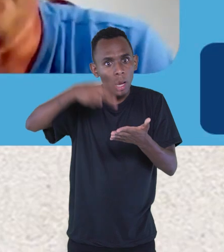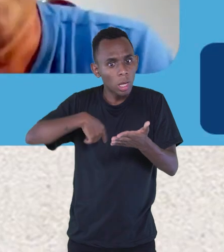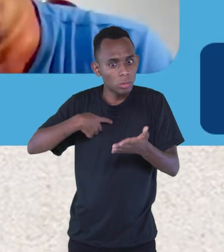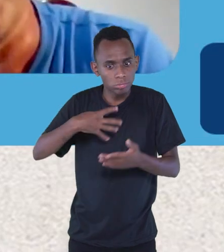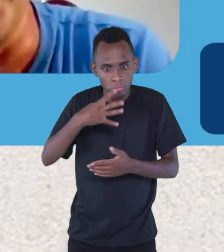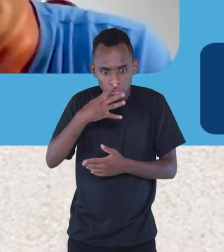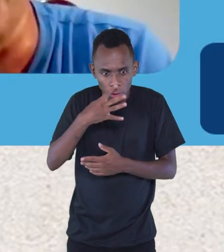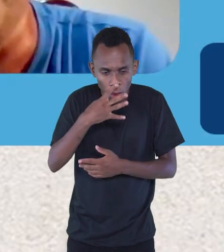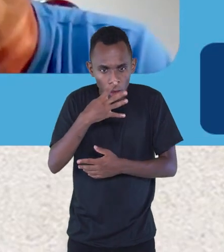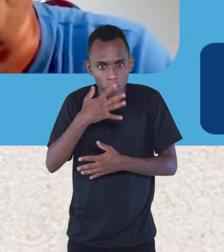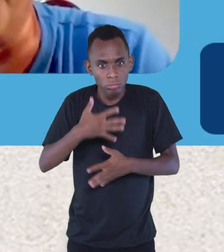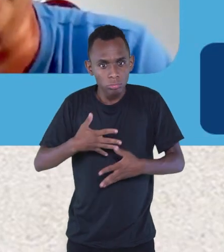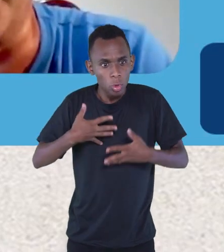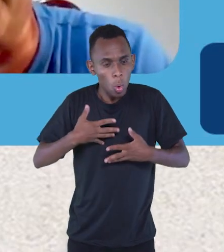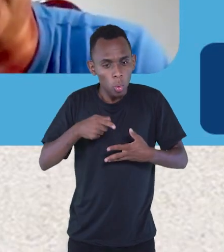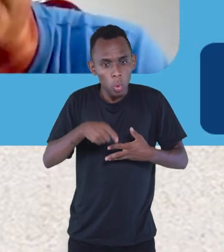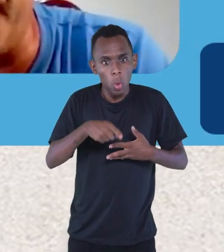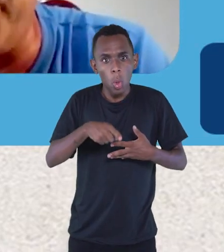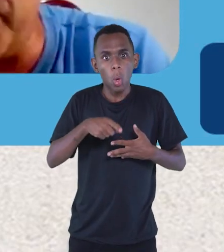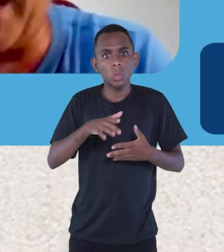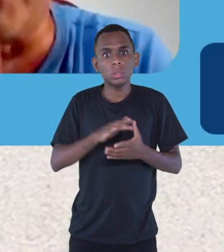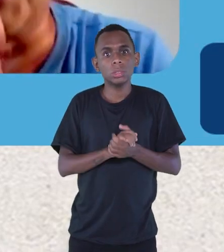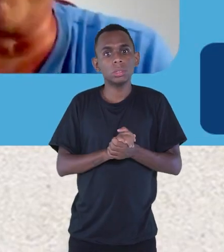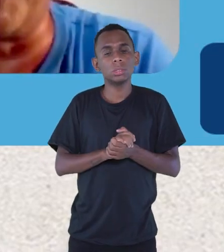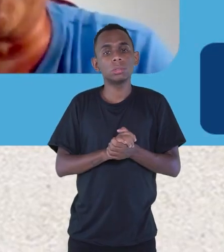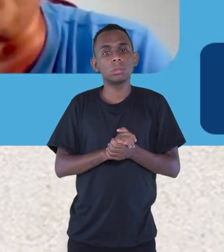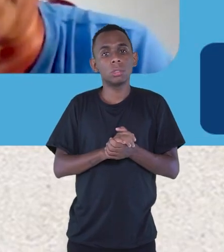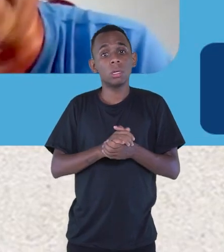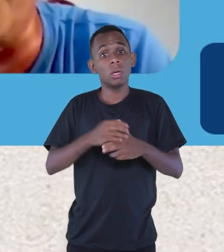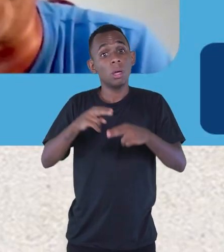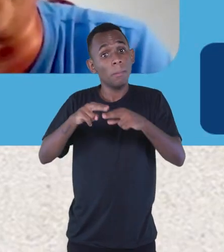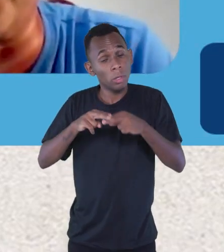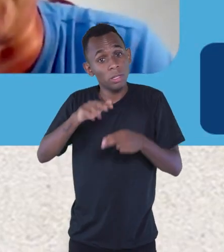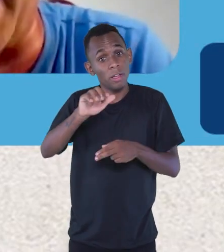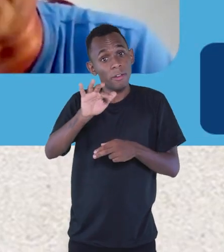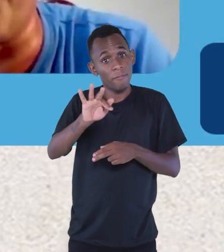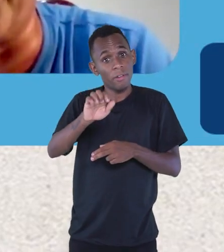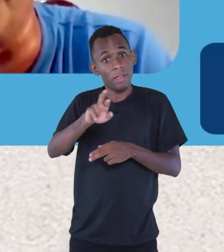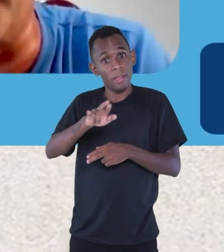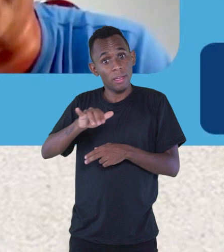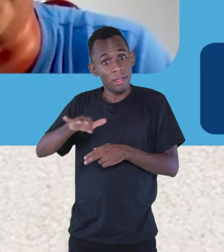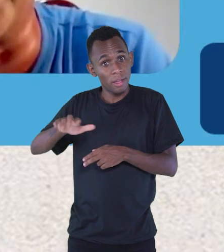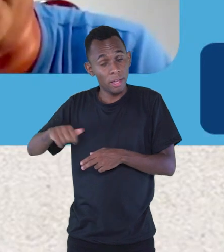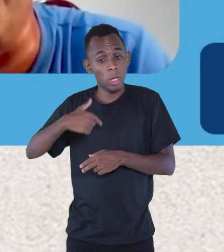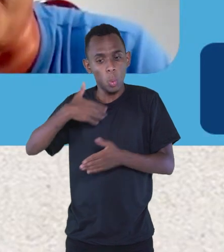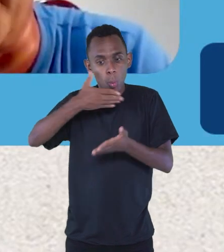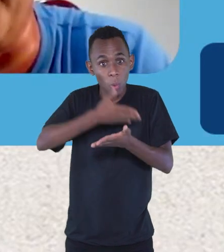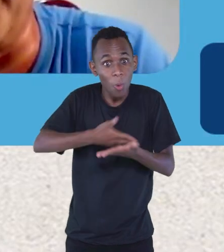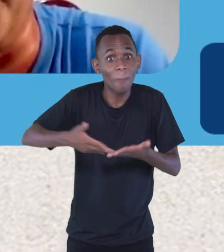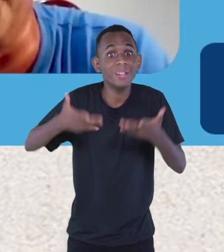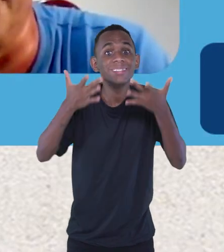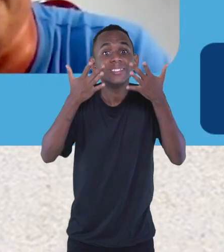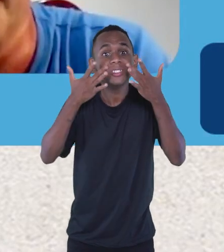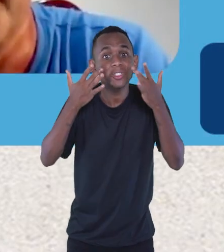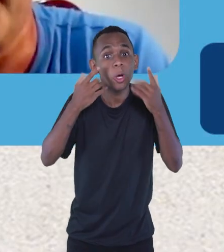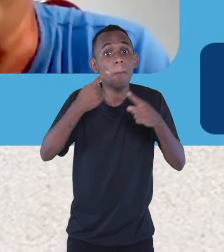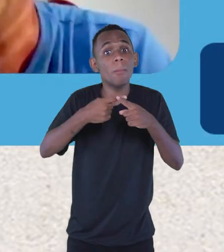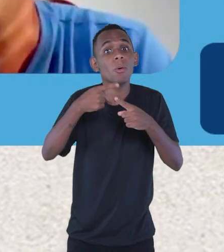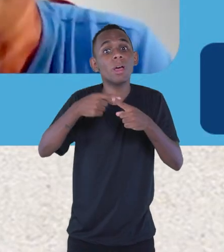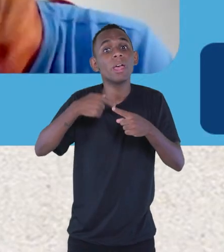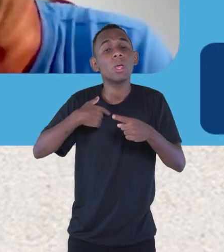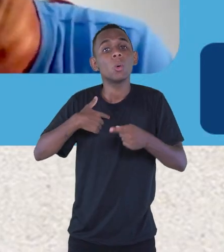encantado. E aí, curiosamente, por causa de Ferreira Goulart, eu entro para o teatro, porque eu dramatizei um poema dele